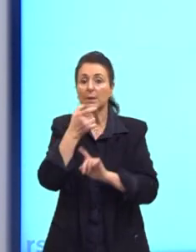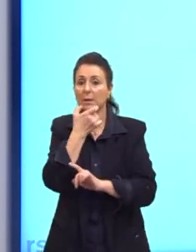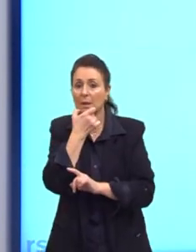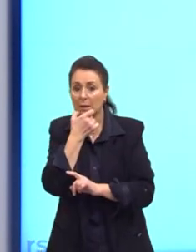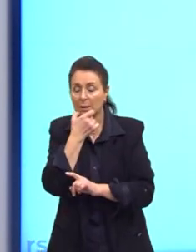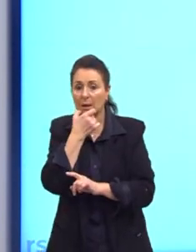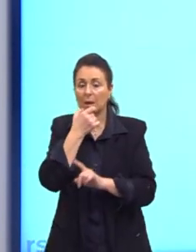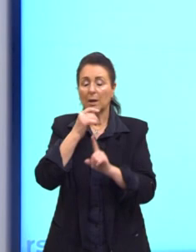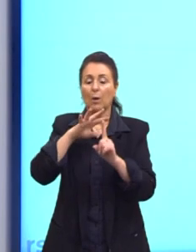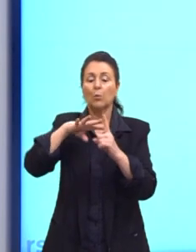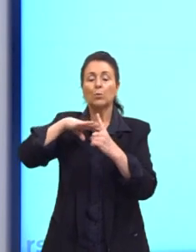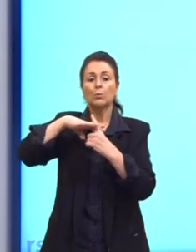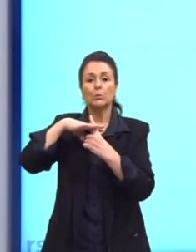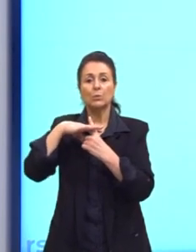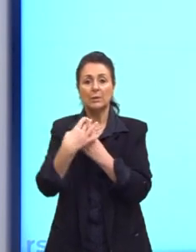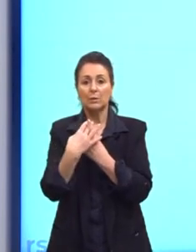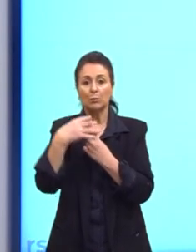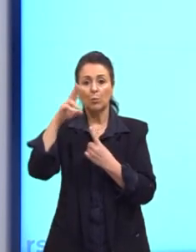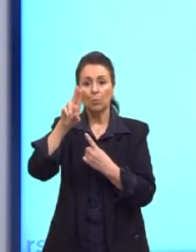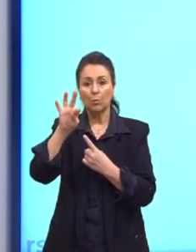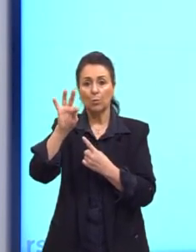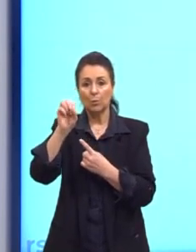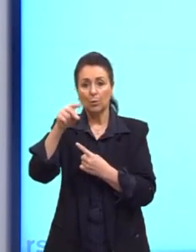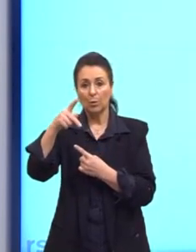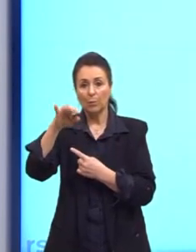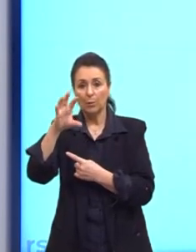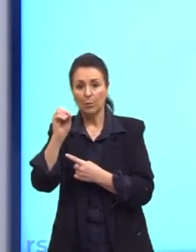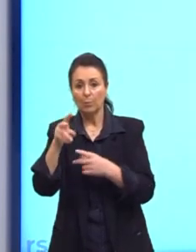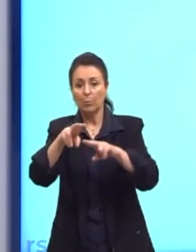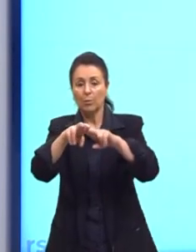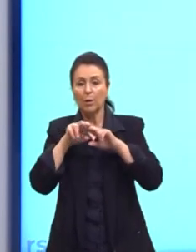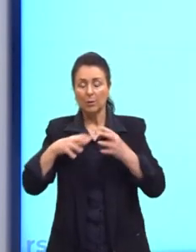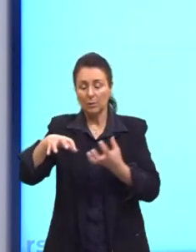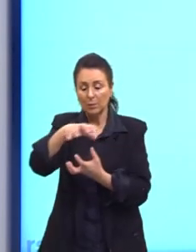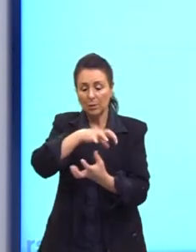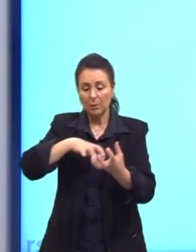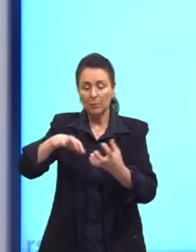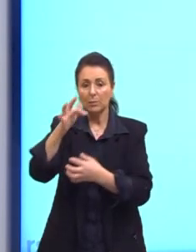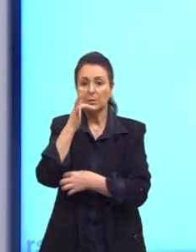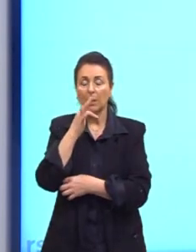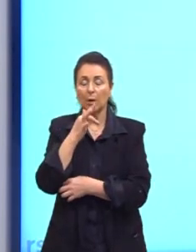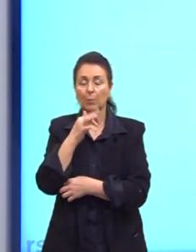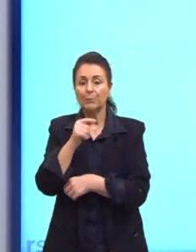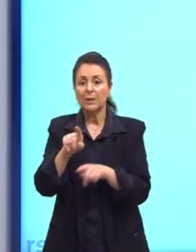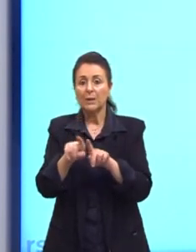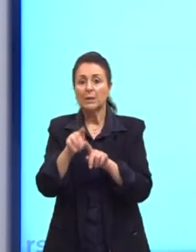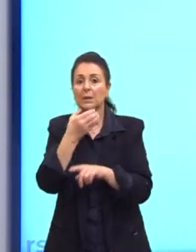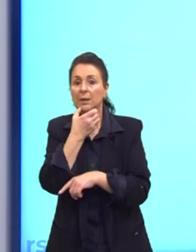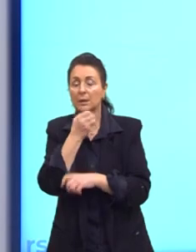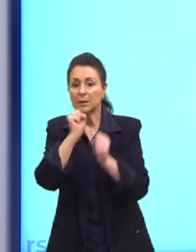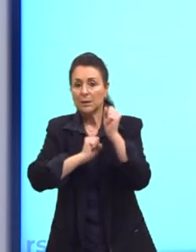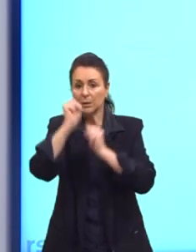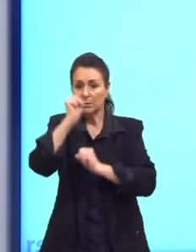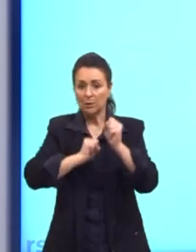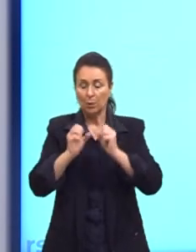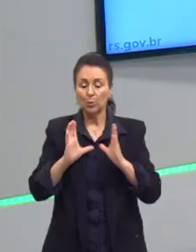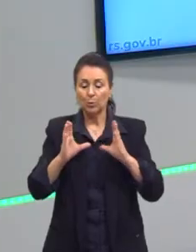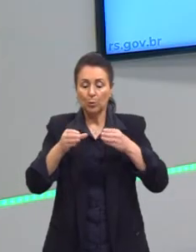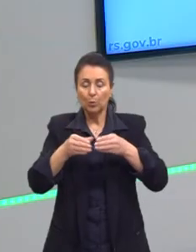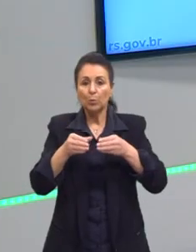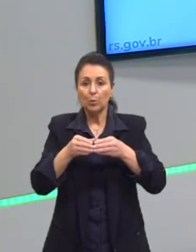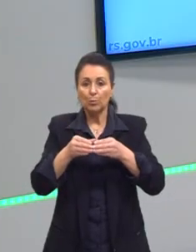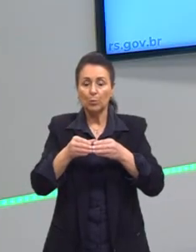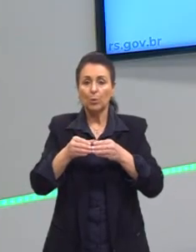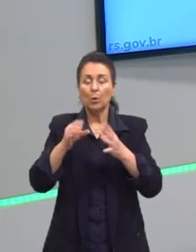justamente pela afecção da Revolução Industrial na Inglaterra. Os socialistas utópicos, esse termo foi